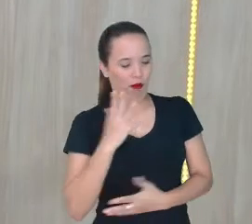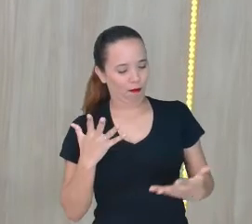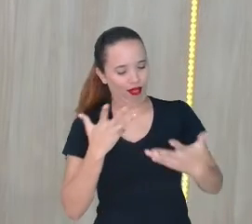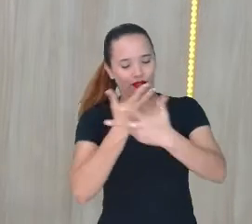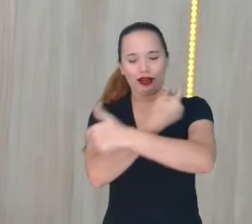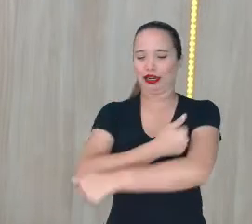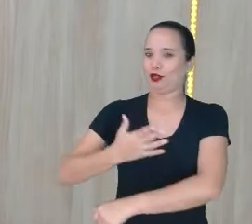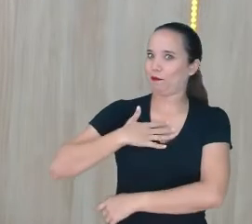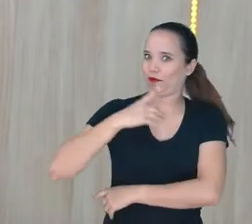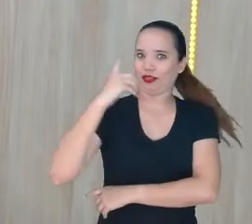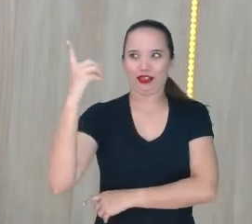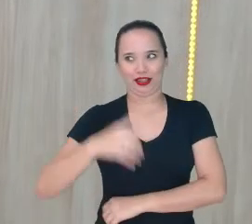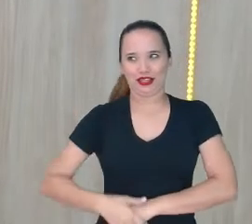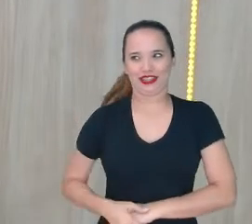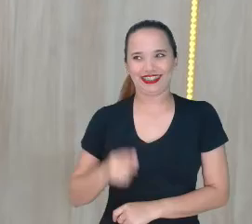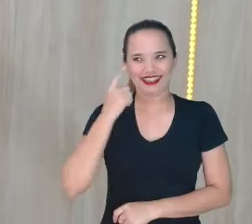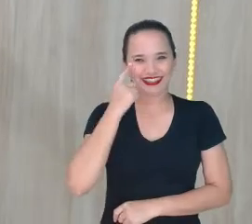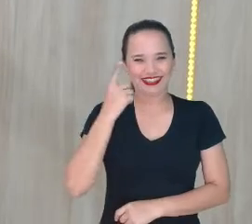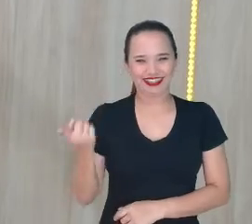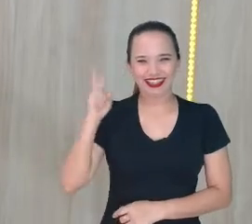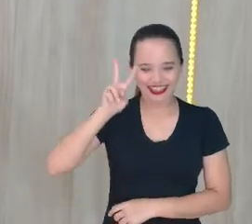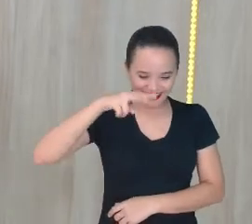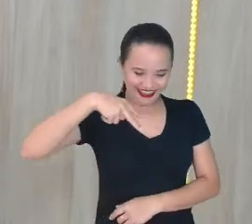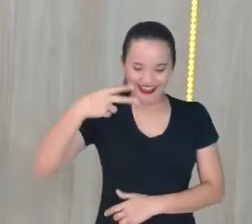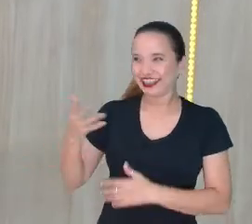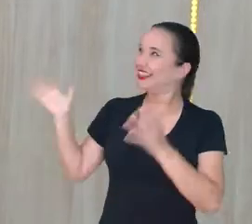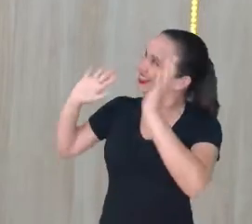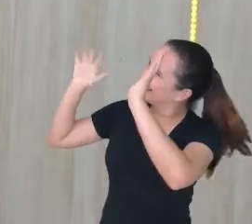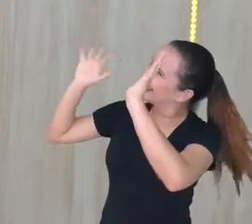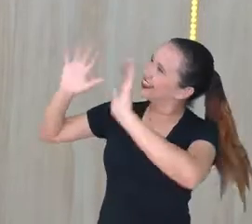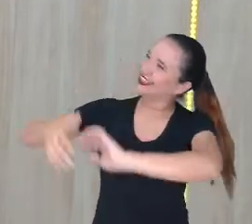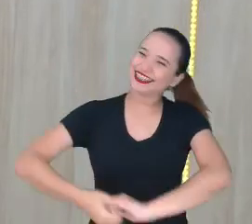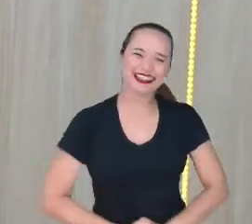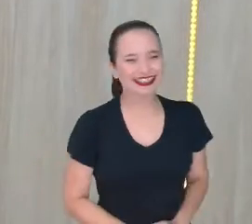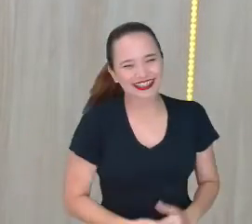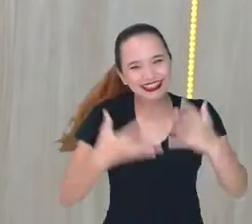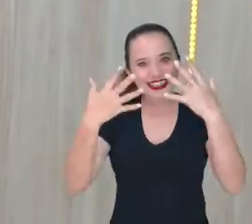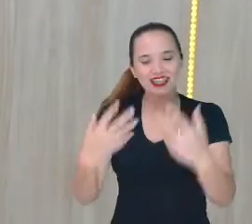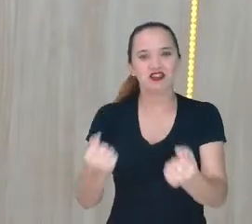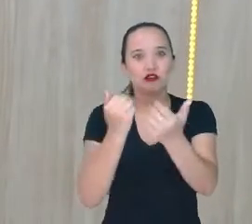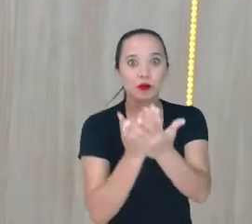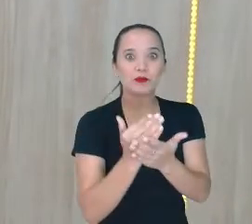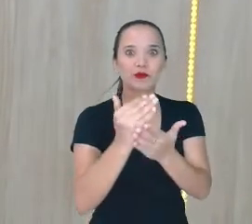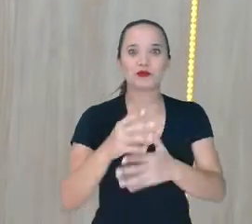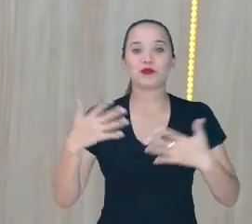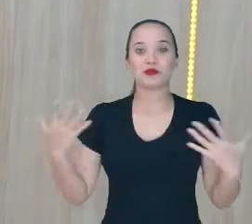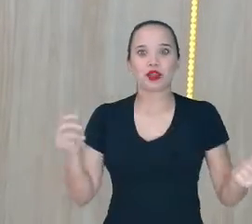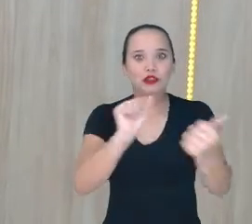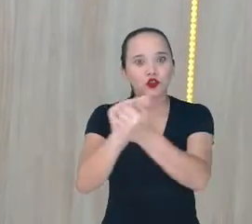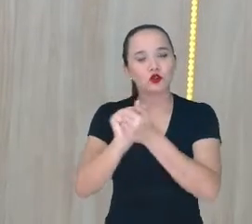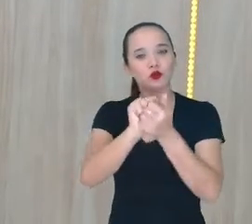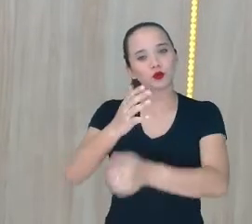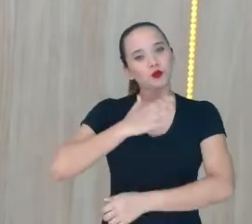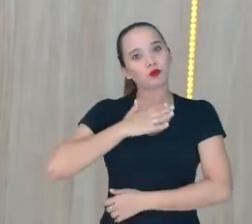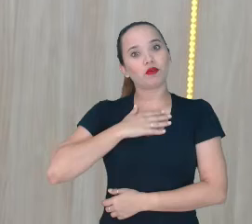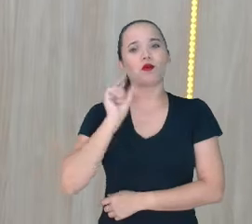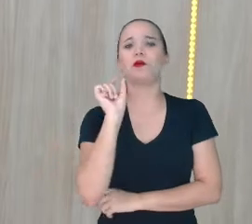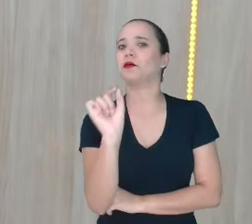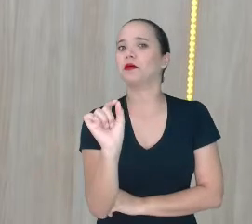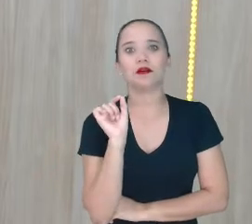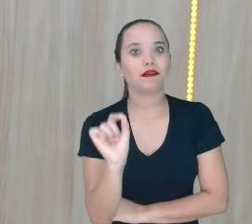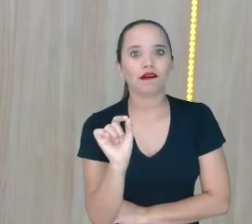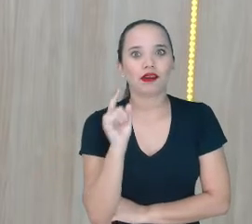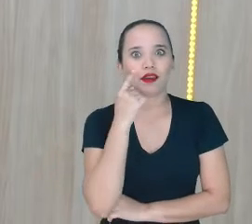Menino do céu, olha Vou ficar aqui olhando ela todinha, mas vamos embora né? E também junto comigo, quem?